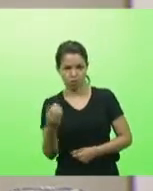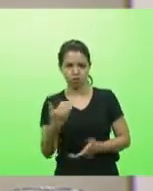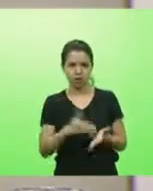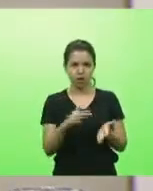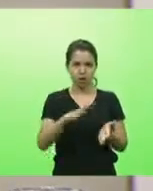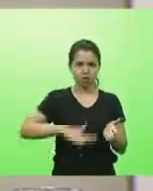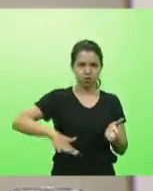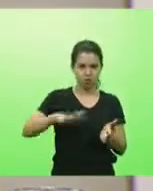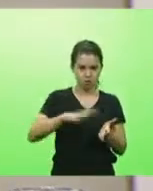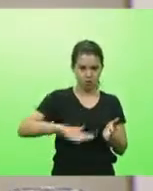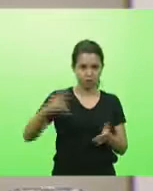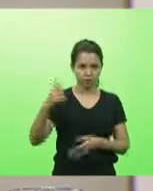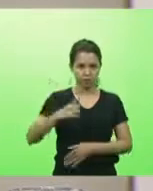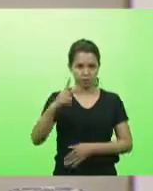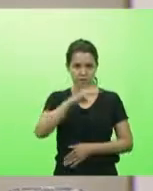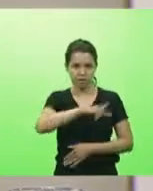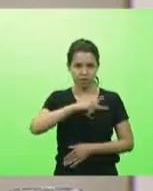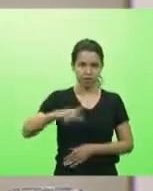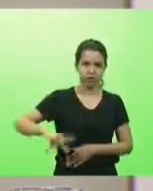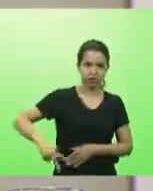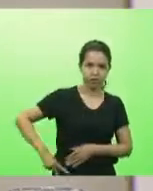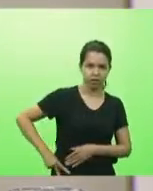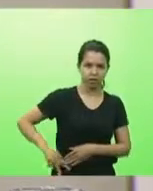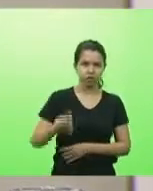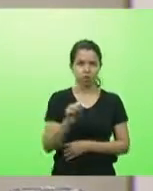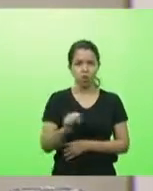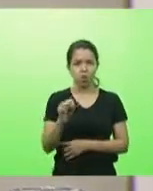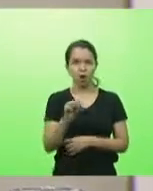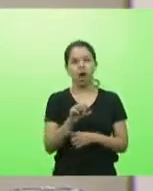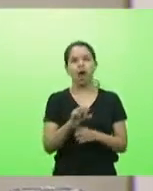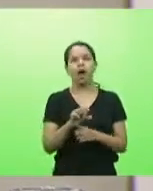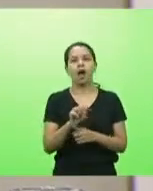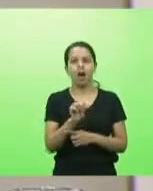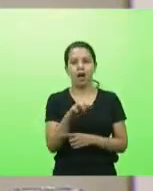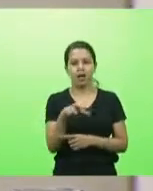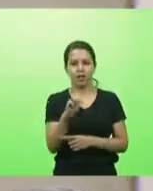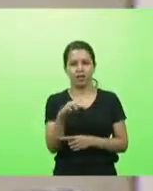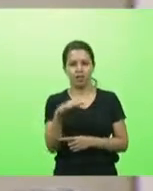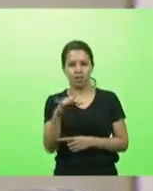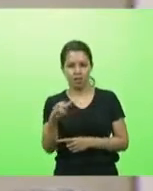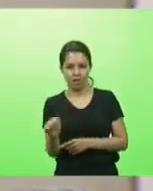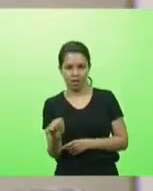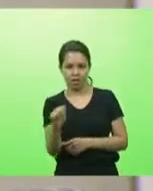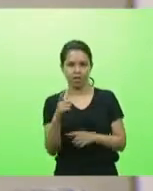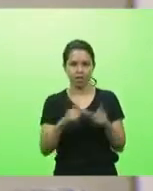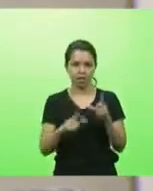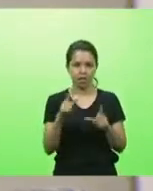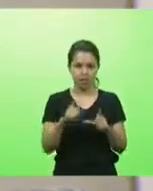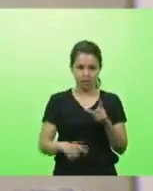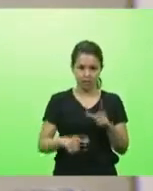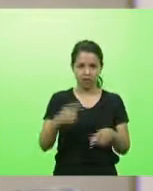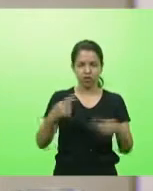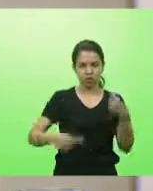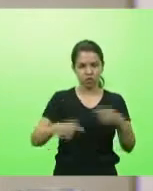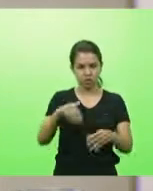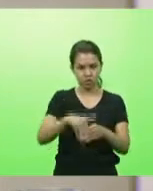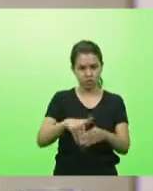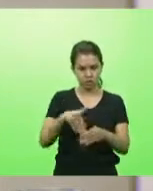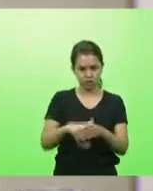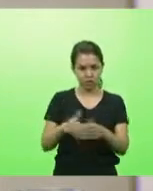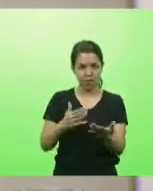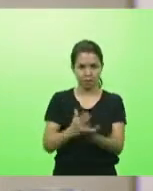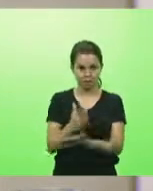respectivamente. Em discussão, não havendo quem queira discutir, em votação. Deputados que aprovam, permaneçam como se encontra. Aprovado por